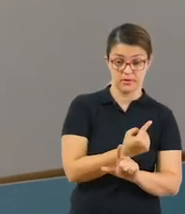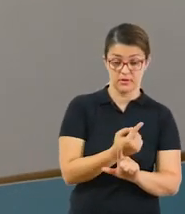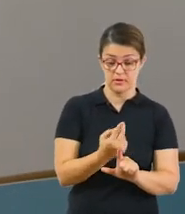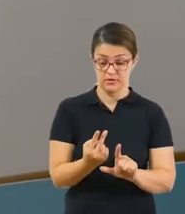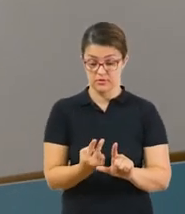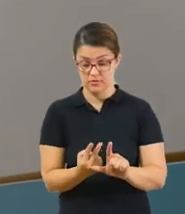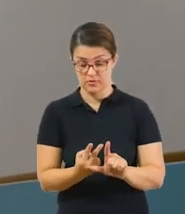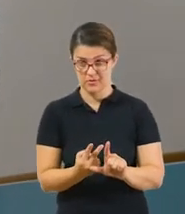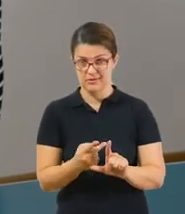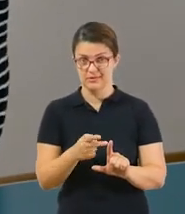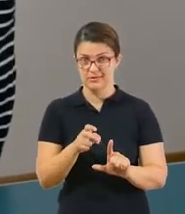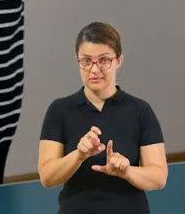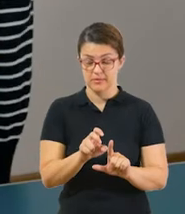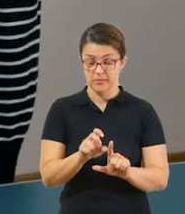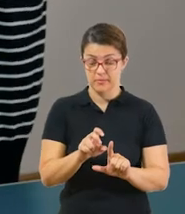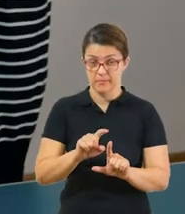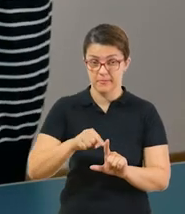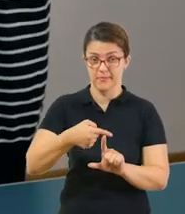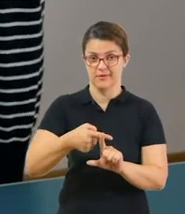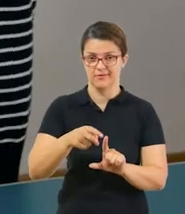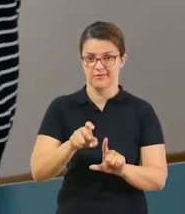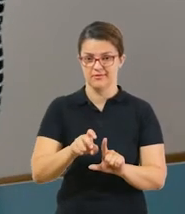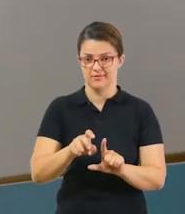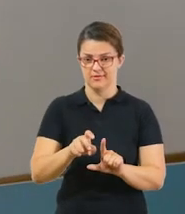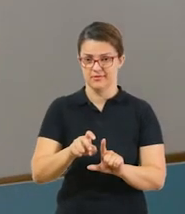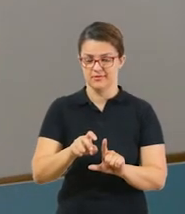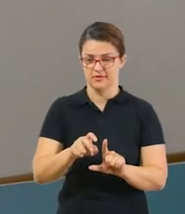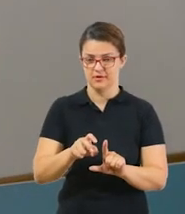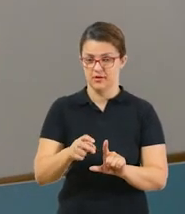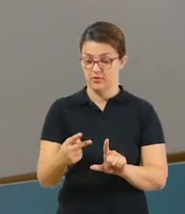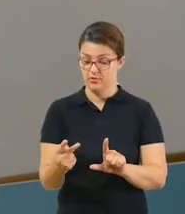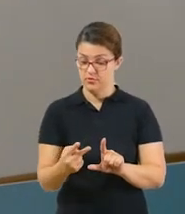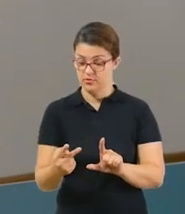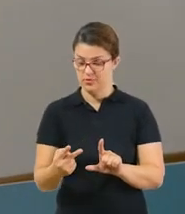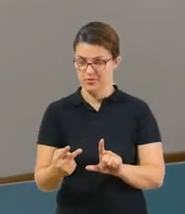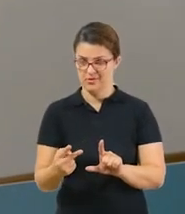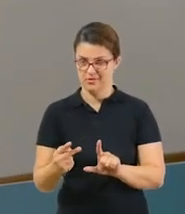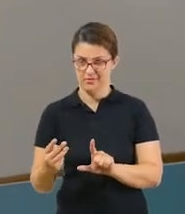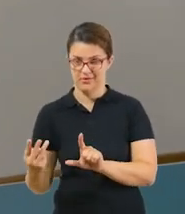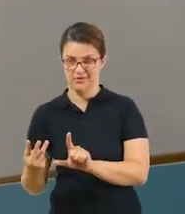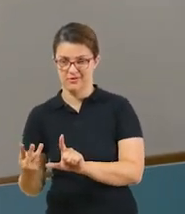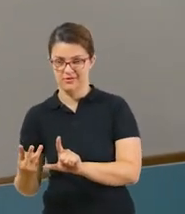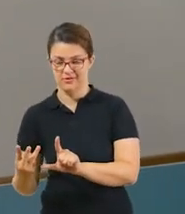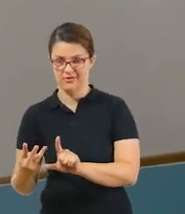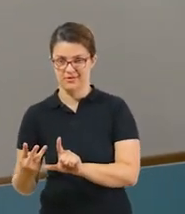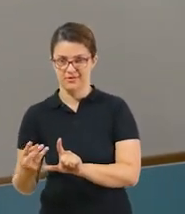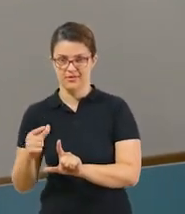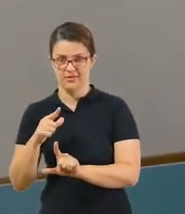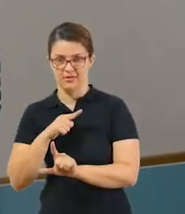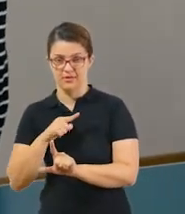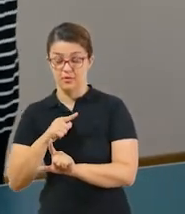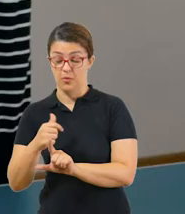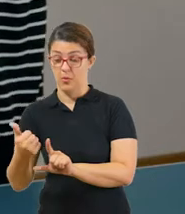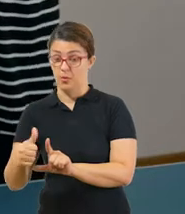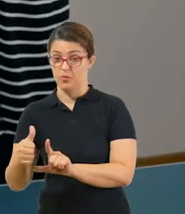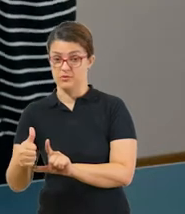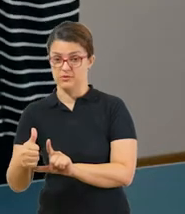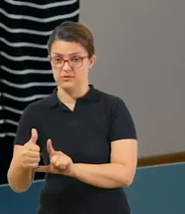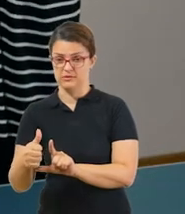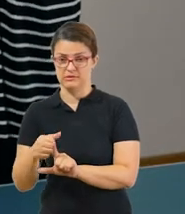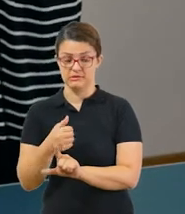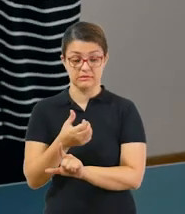segunda? São cinco. E da segunda para a terceira? Na terceira eu tenho onze carinhas.